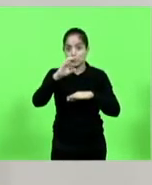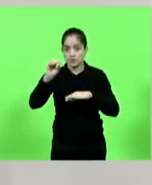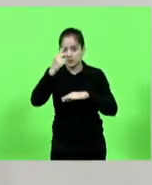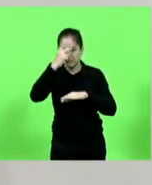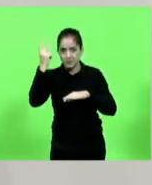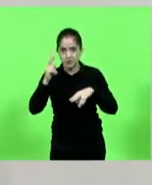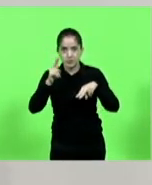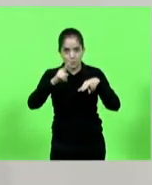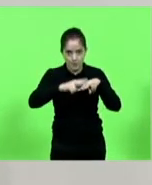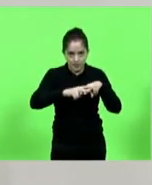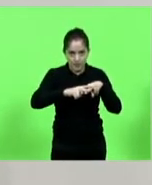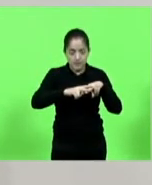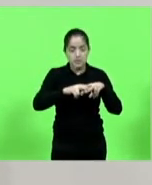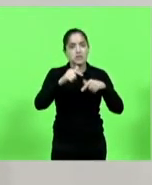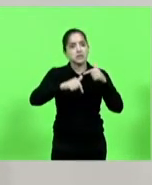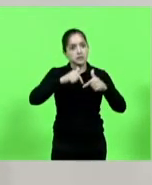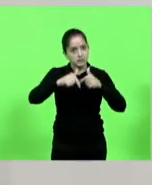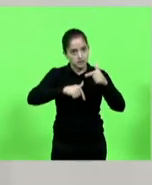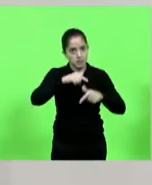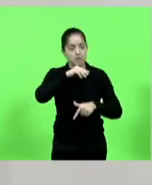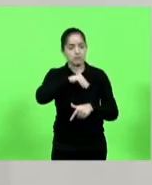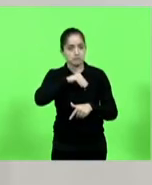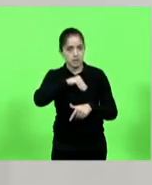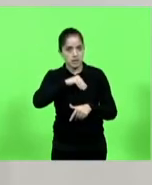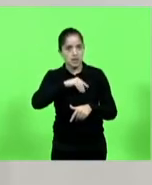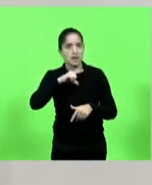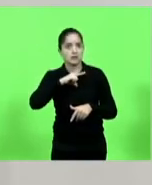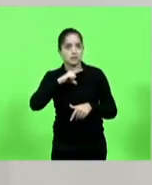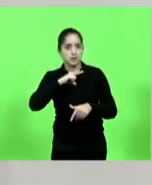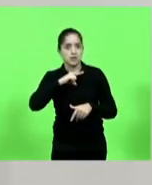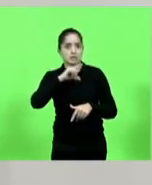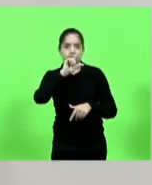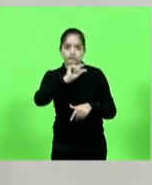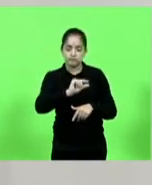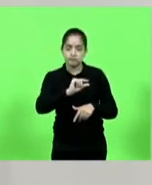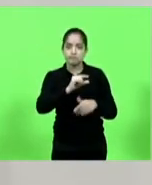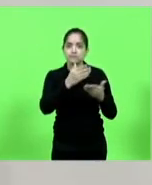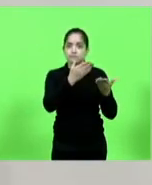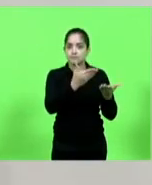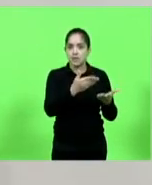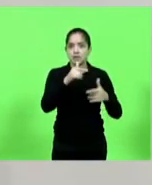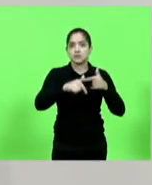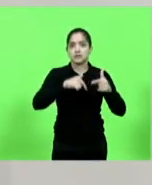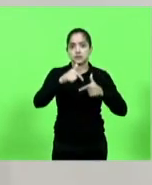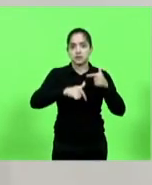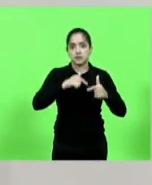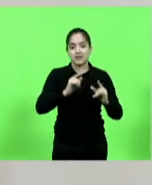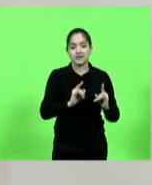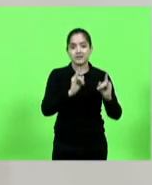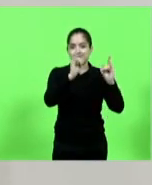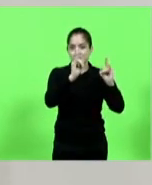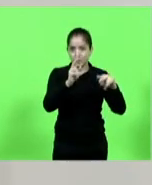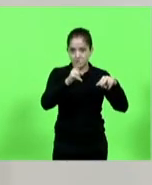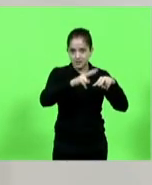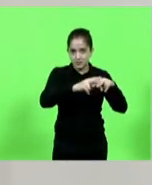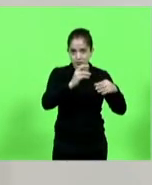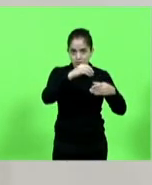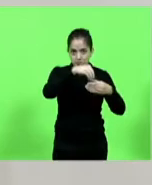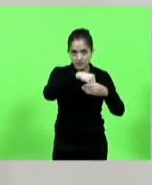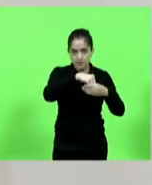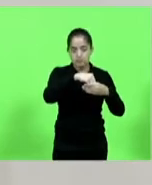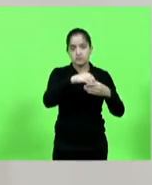estofado e que ganham também um salário mínimo na unidade de São Cristóvão do Sul, que é um presídio. Aonde